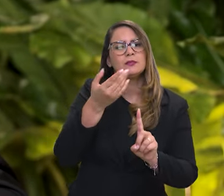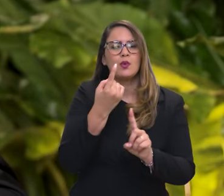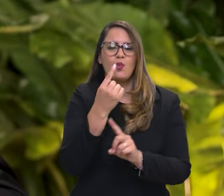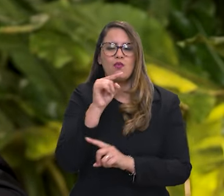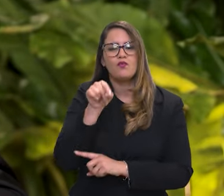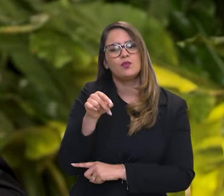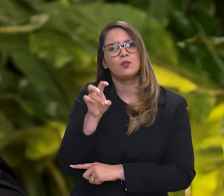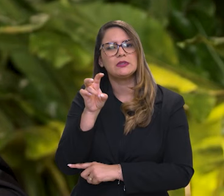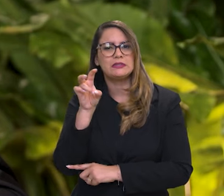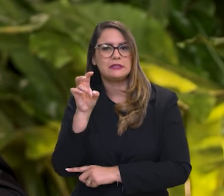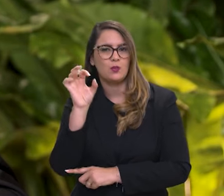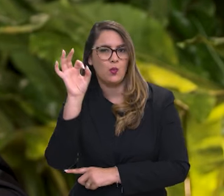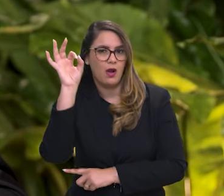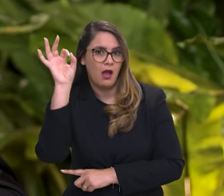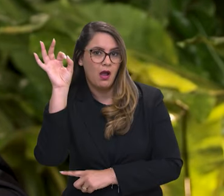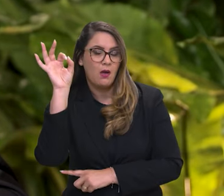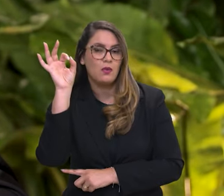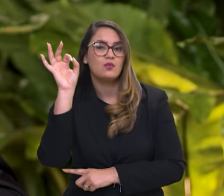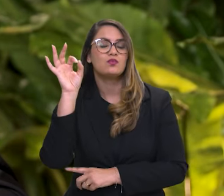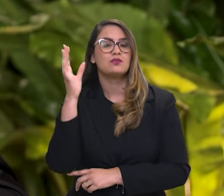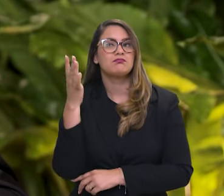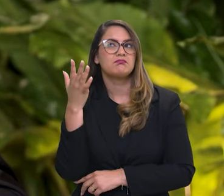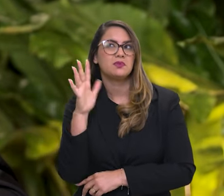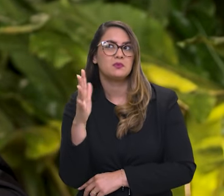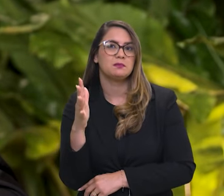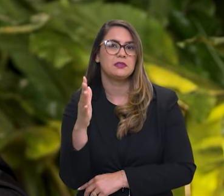algo em torno de 2050.